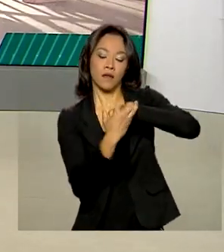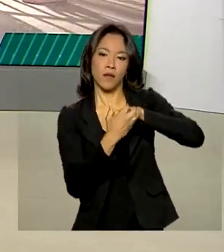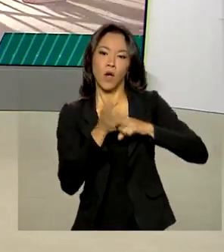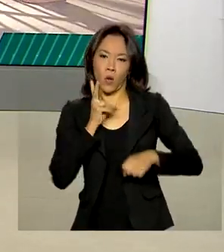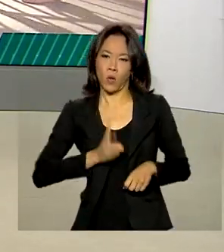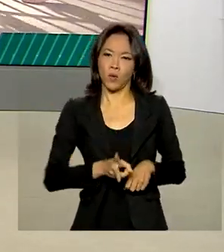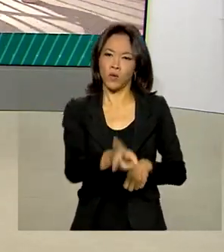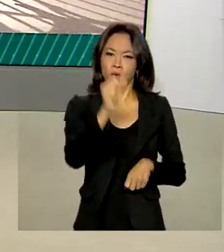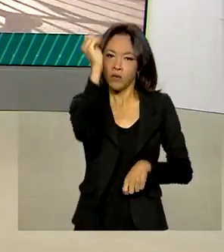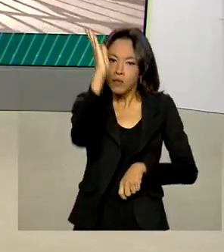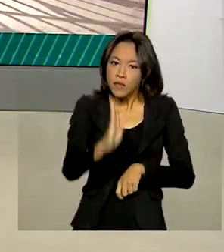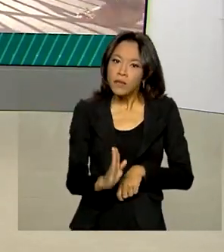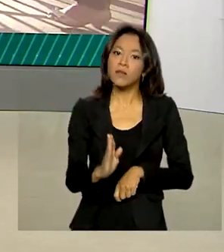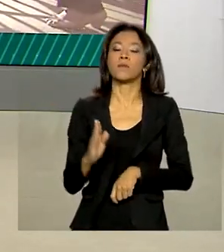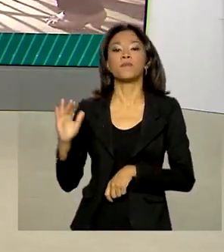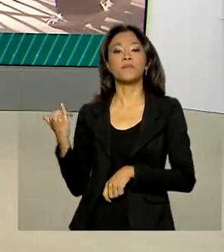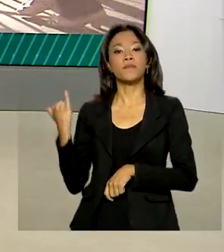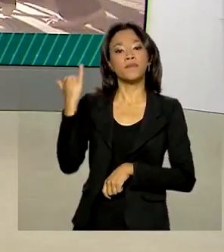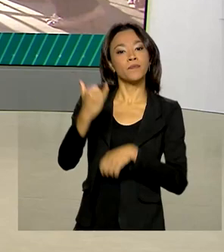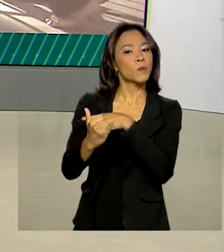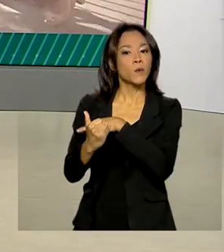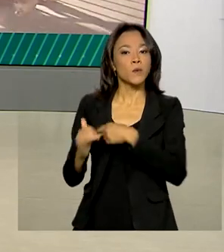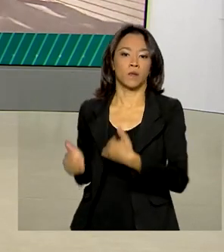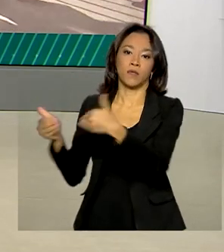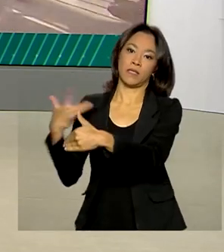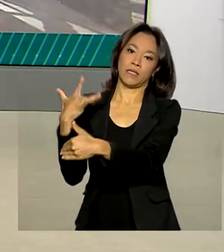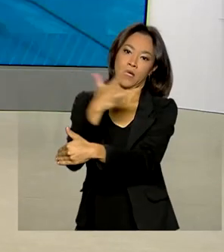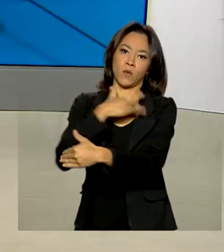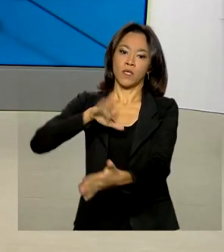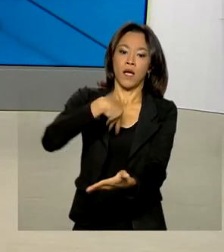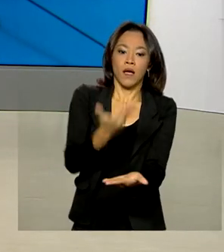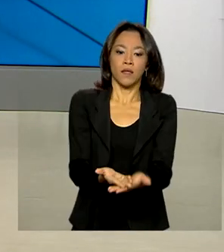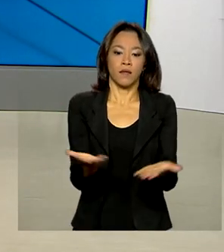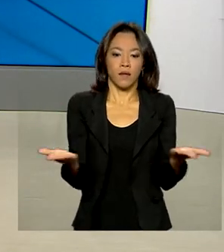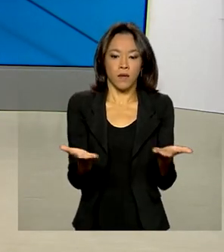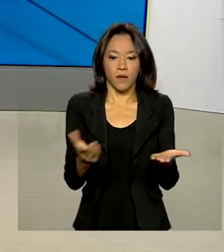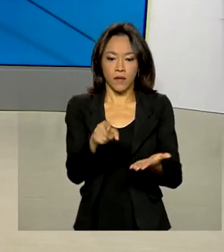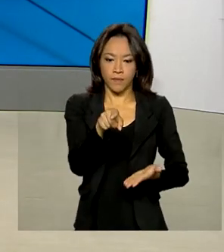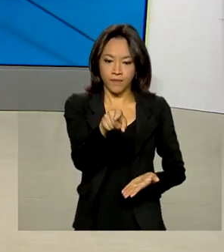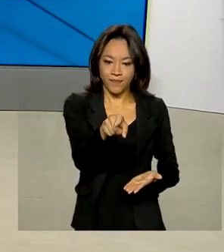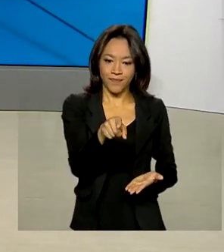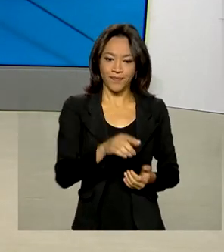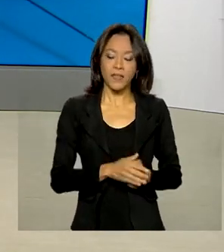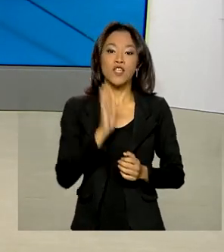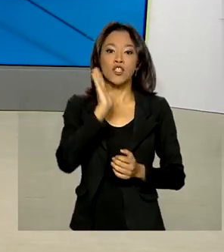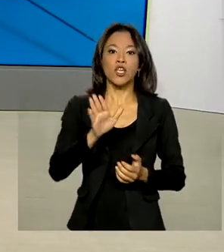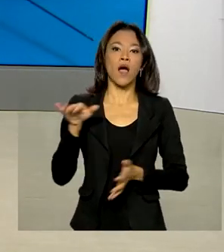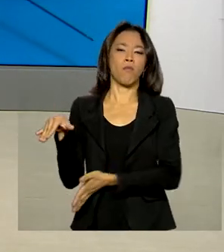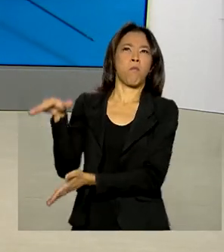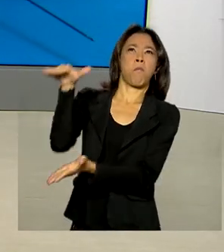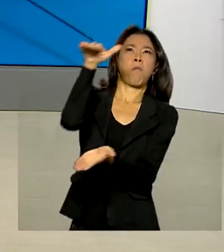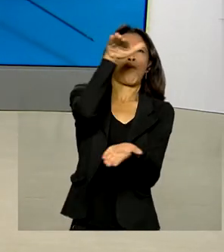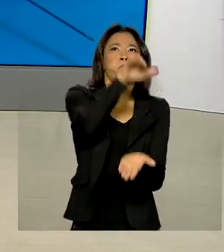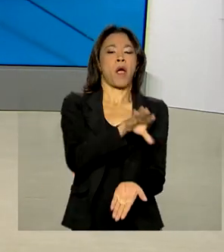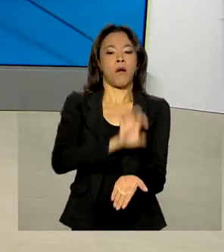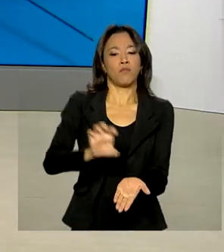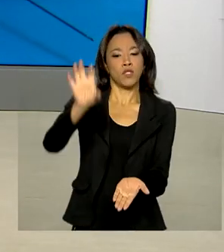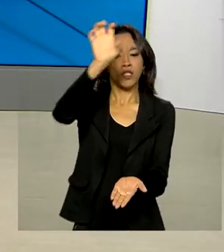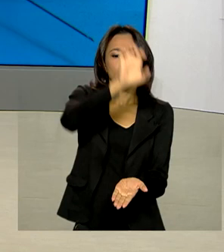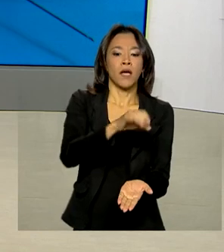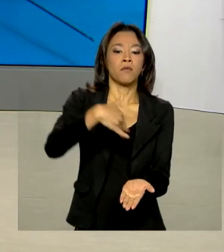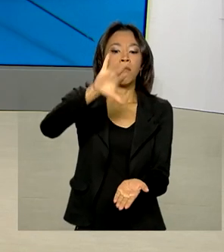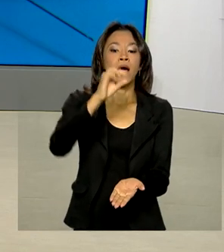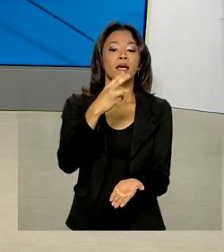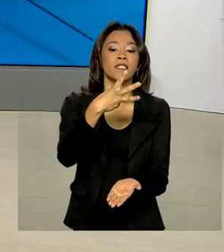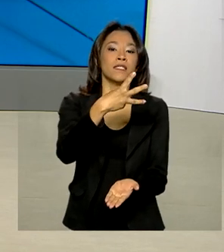pelo país. Segundo o Ministério da Saúde, vamos lá, até agora, vamos lá, foram distribuídas mais de 300